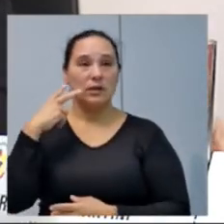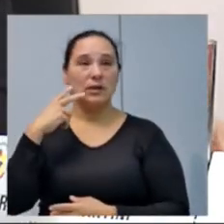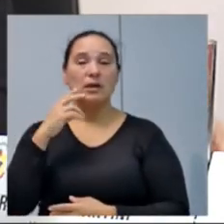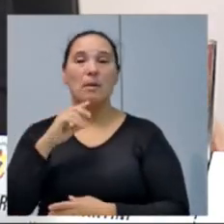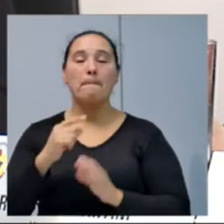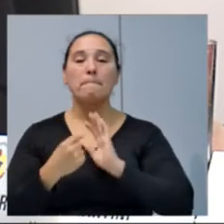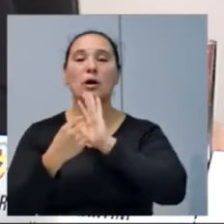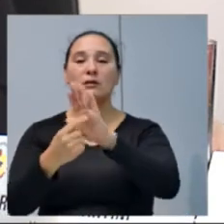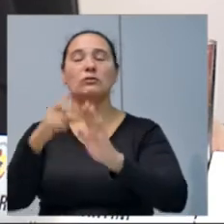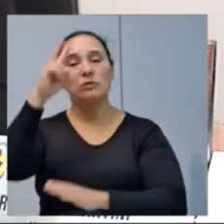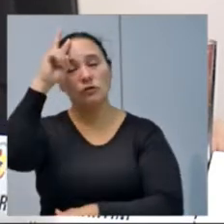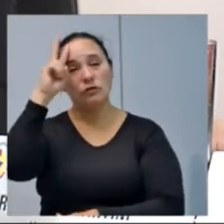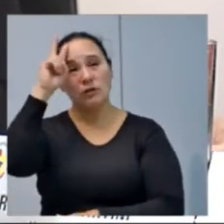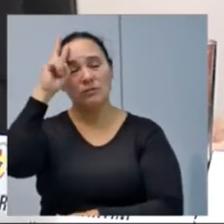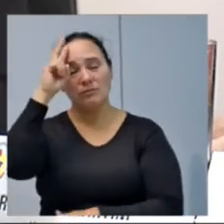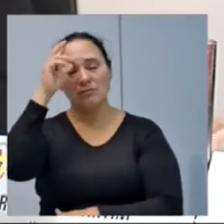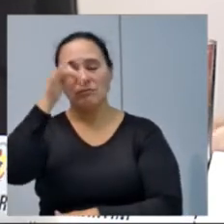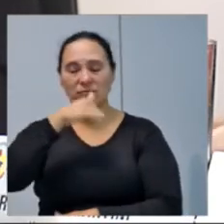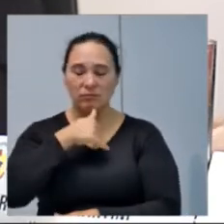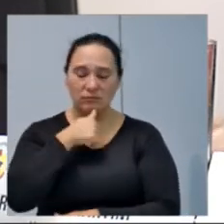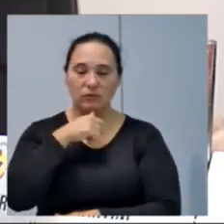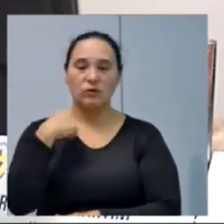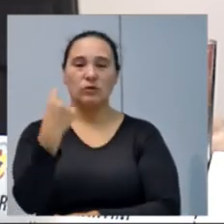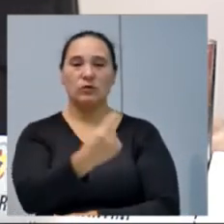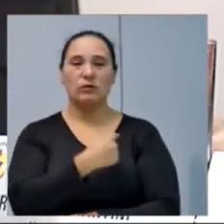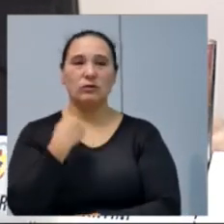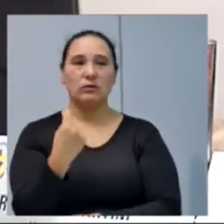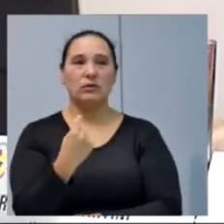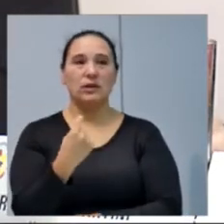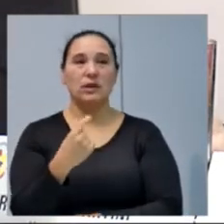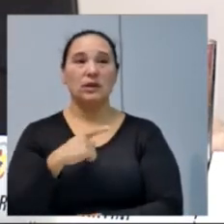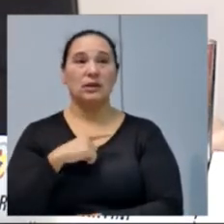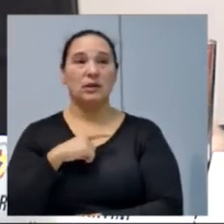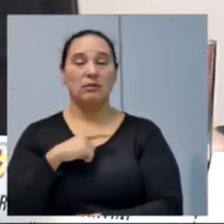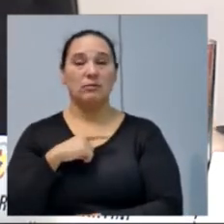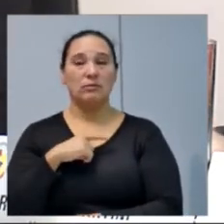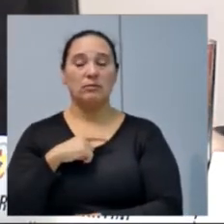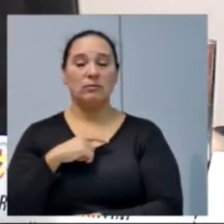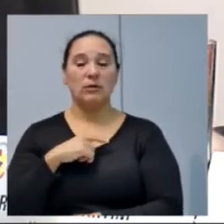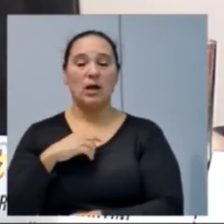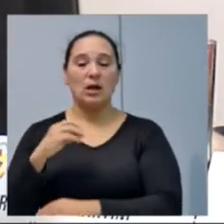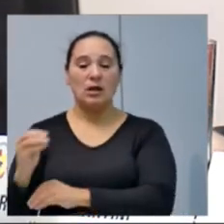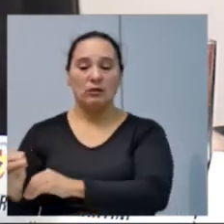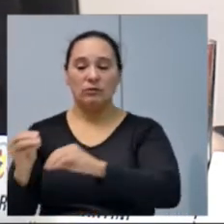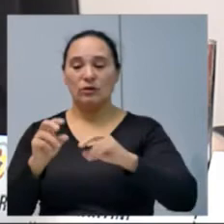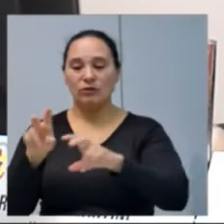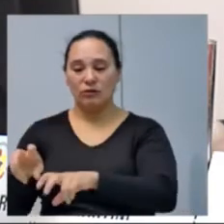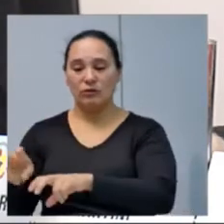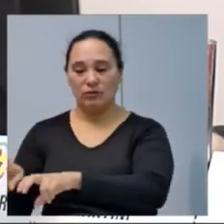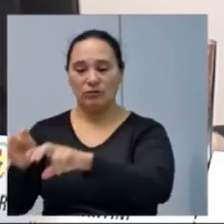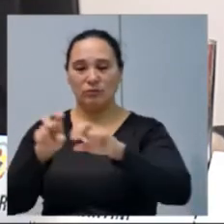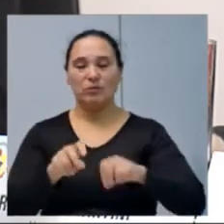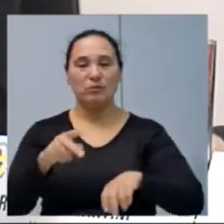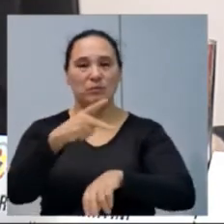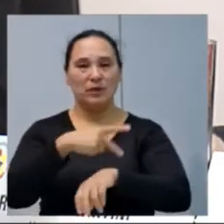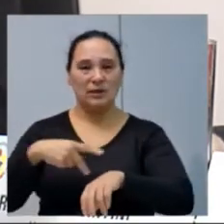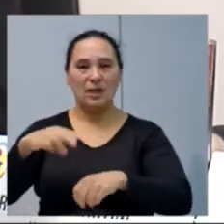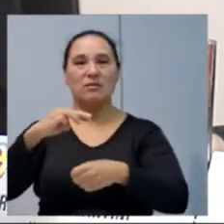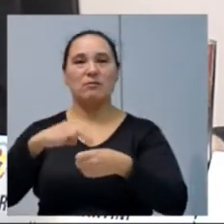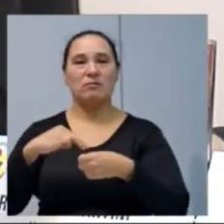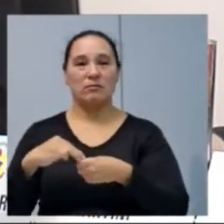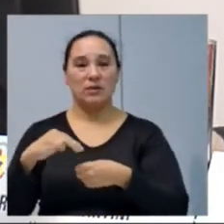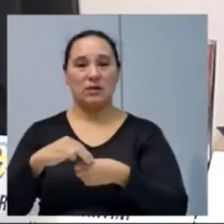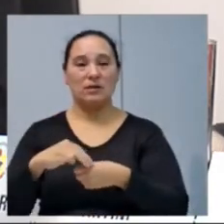demonstra uma história que, infelizmente, nós temos do êxodo rural no nosso Estado, no nosso país, no nosso município,